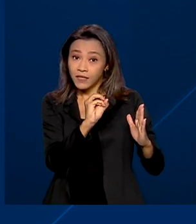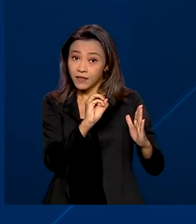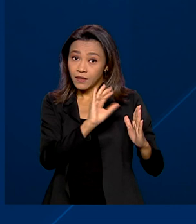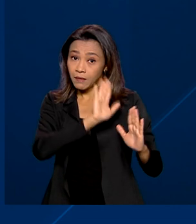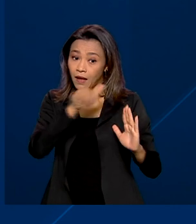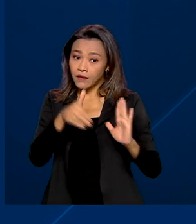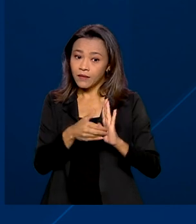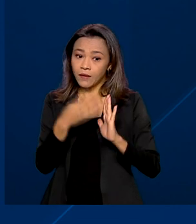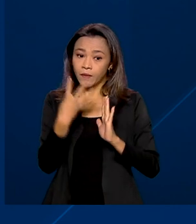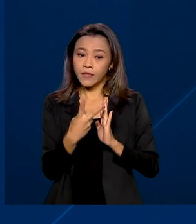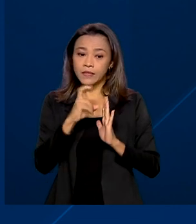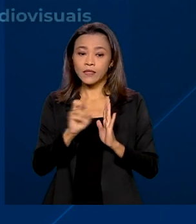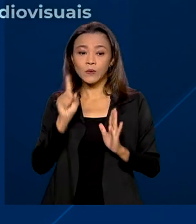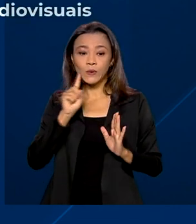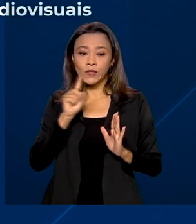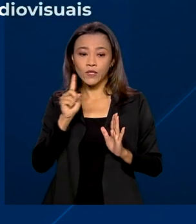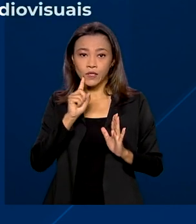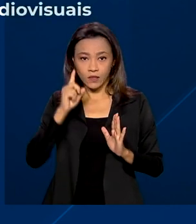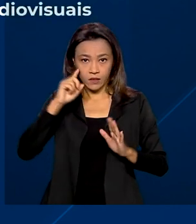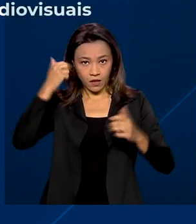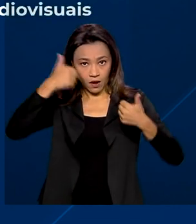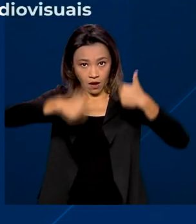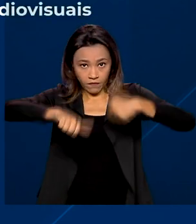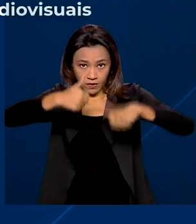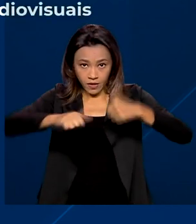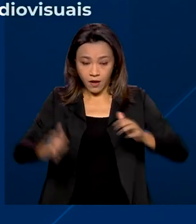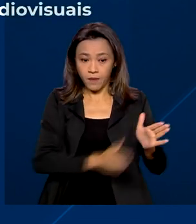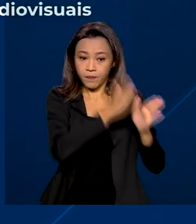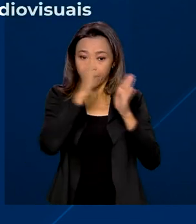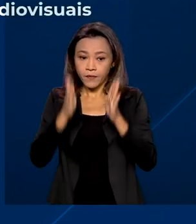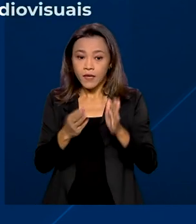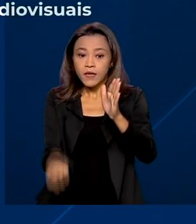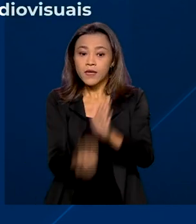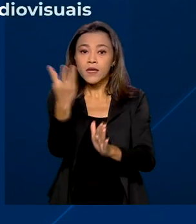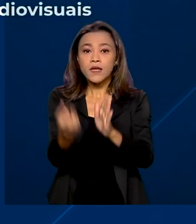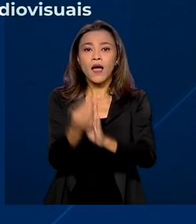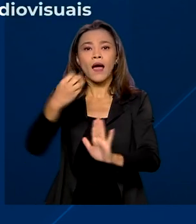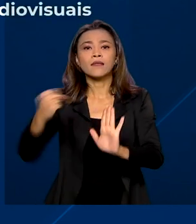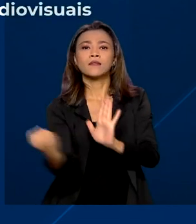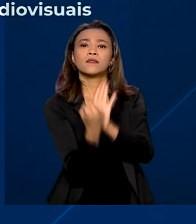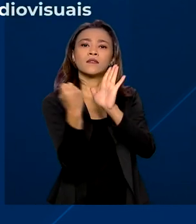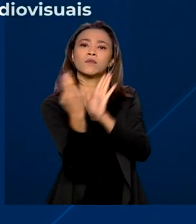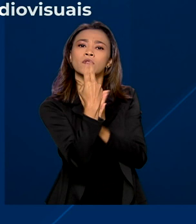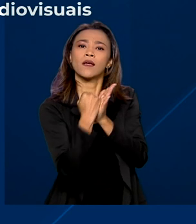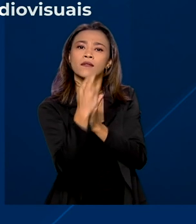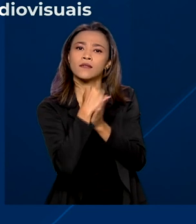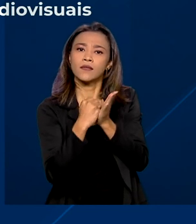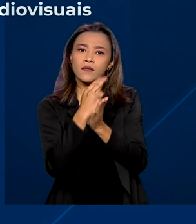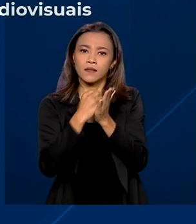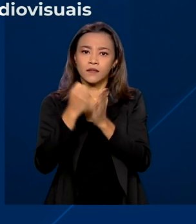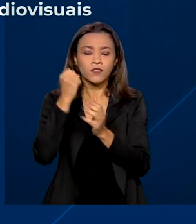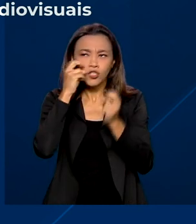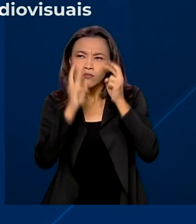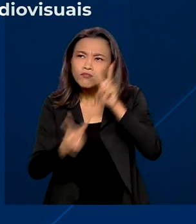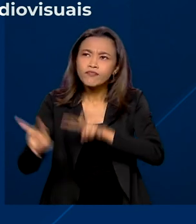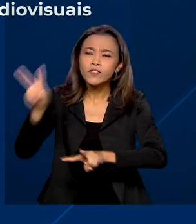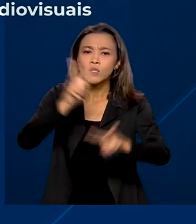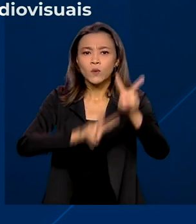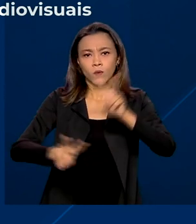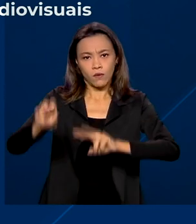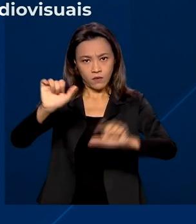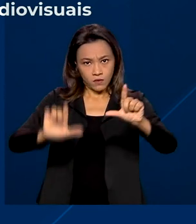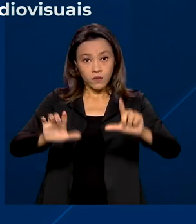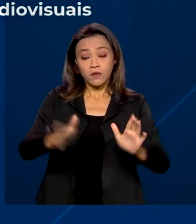45 dias, a criação de símbolos para a classificação indicativa de obras audiovisuais e a